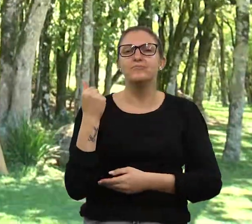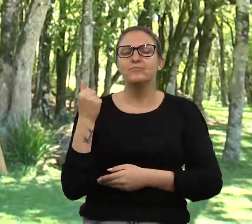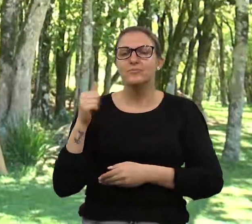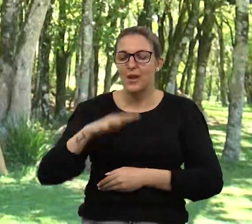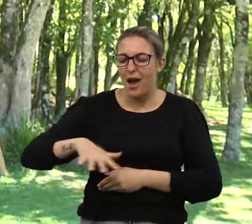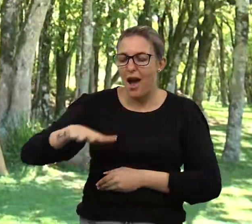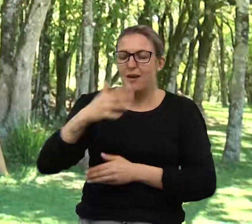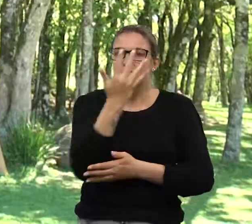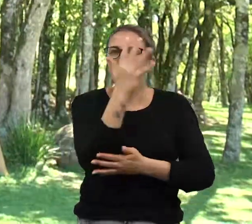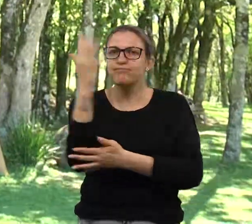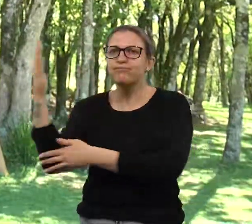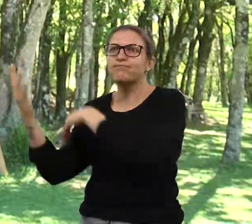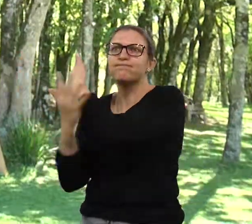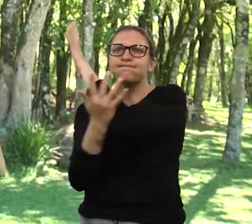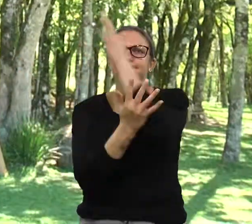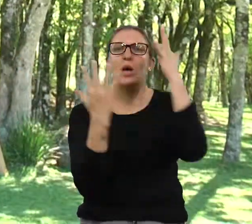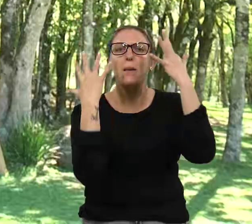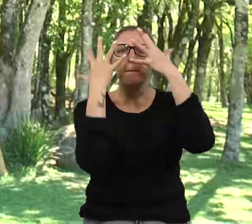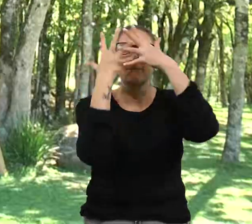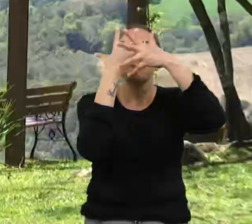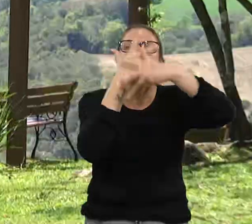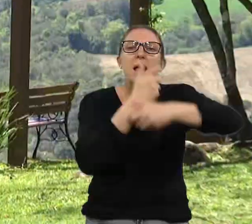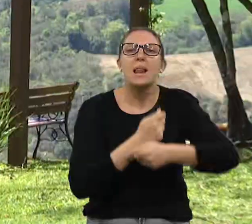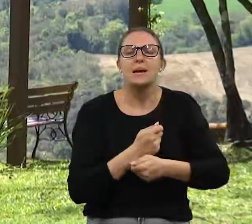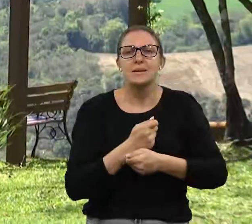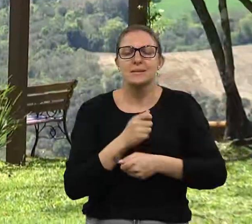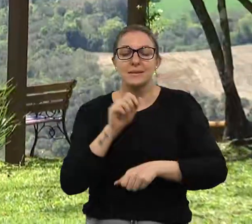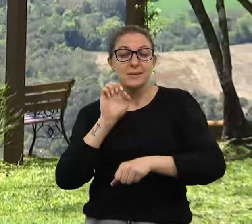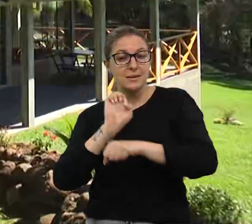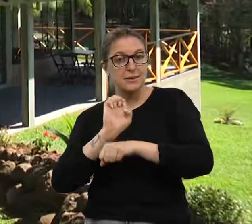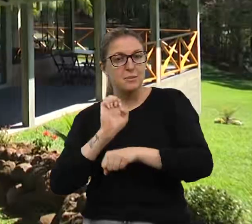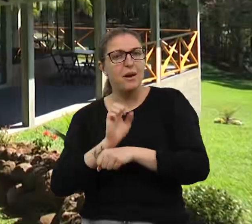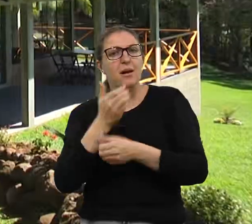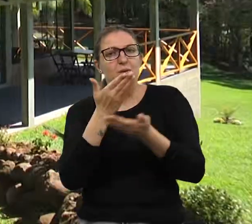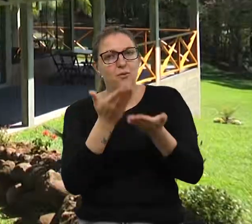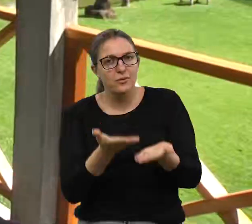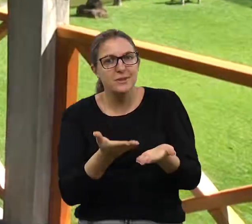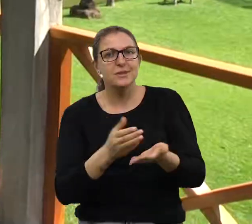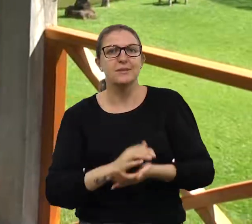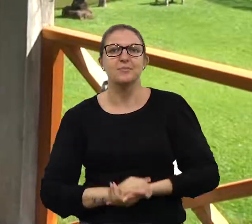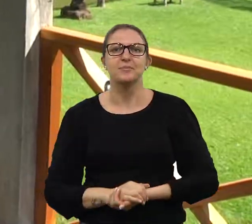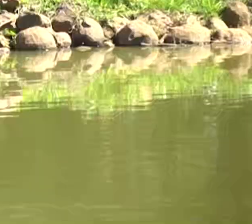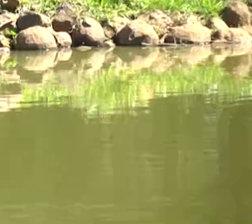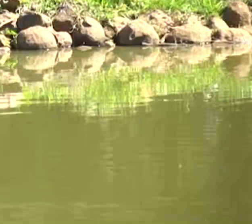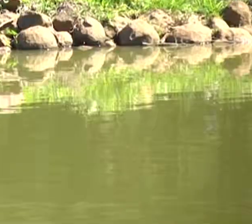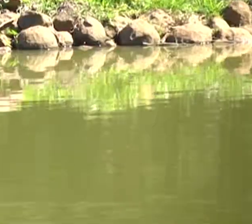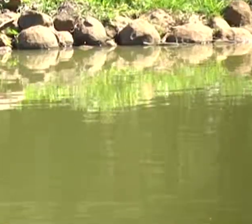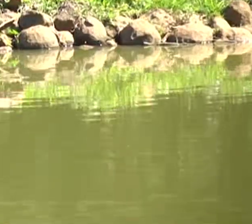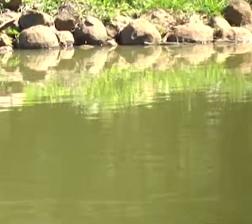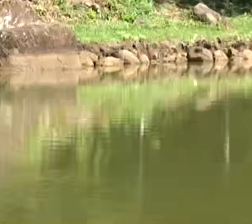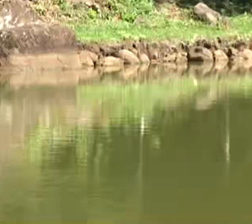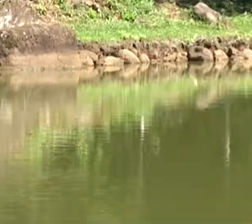O parque repleto de belezas naturais te espera! Música